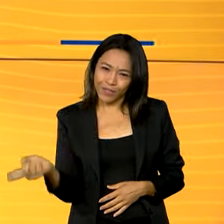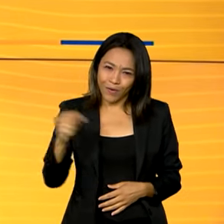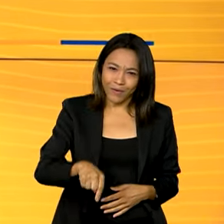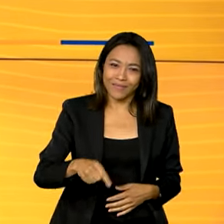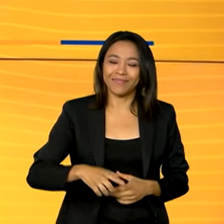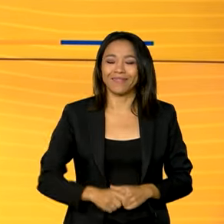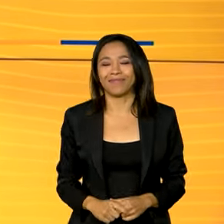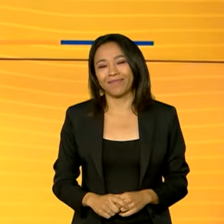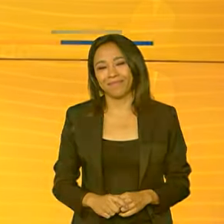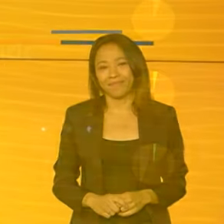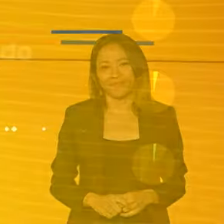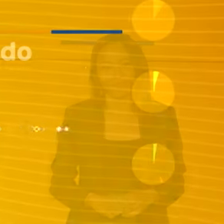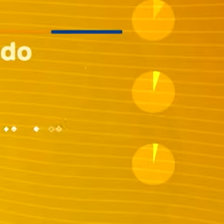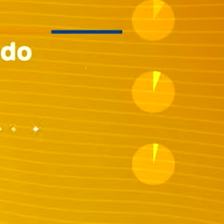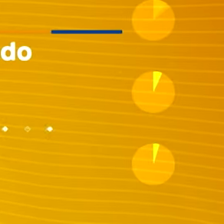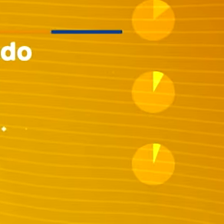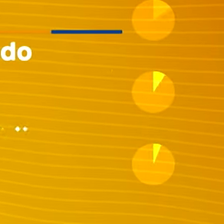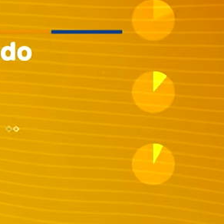já já.